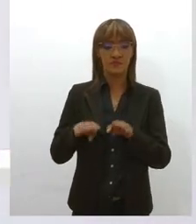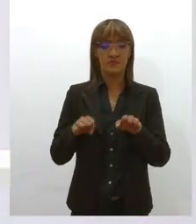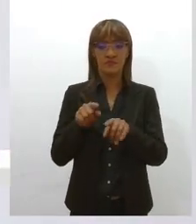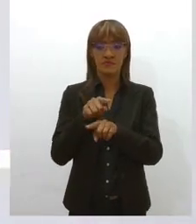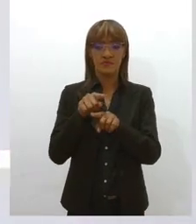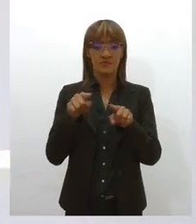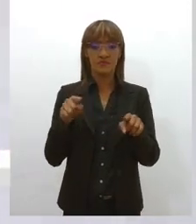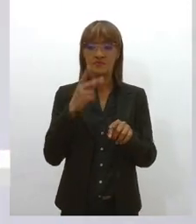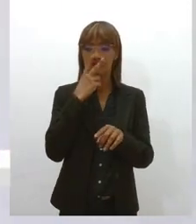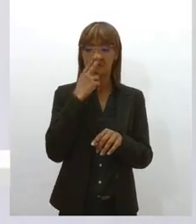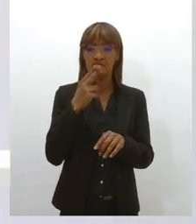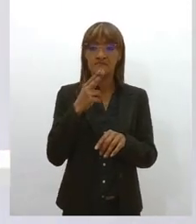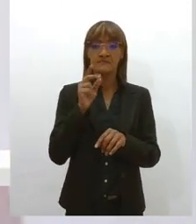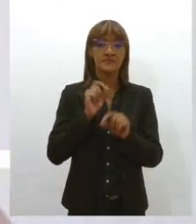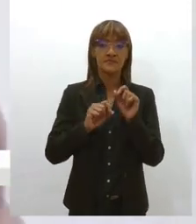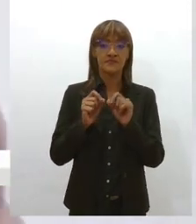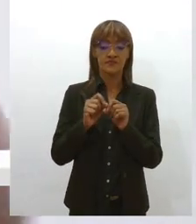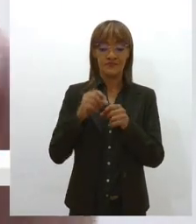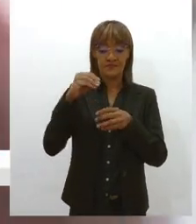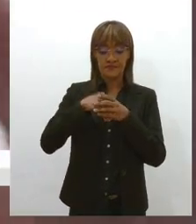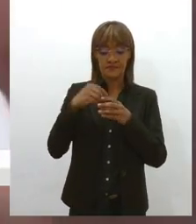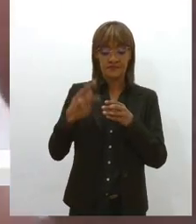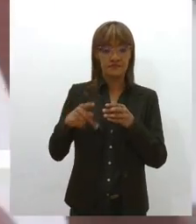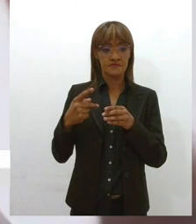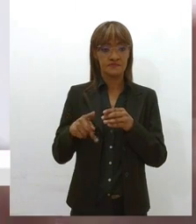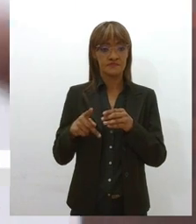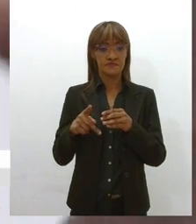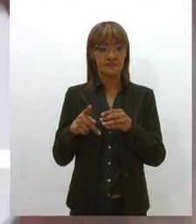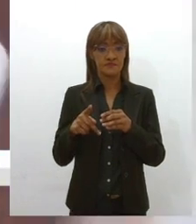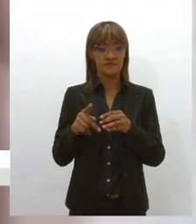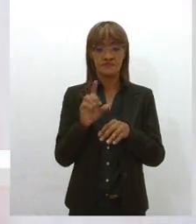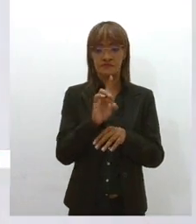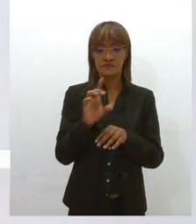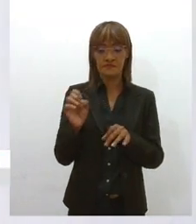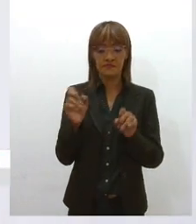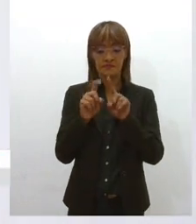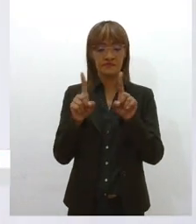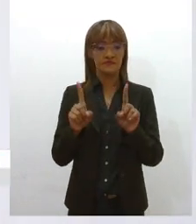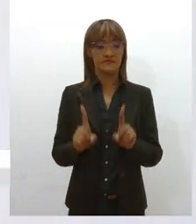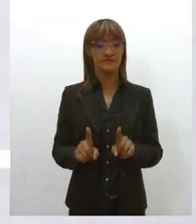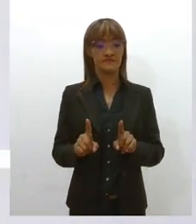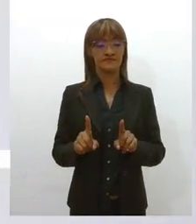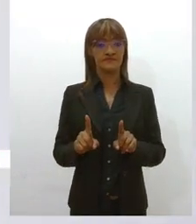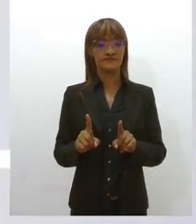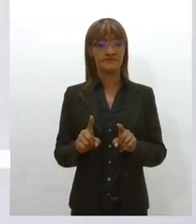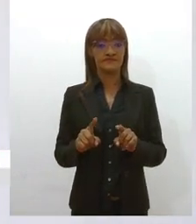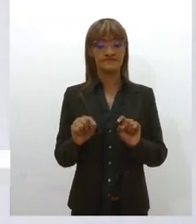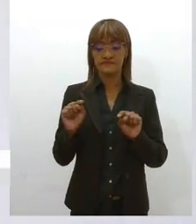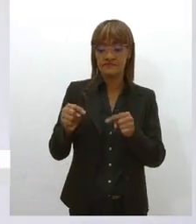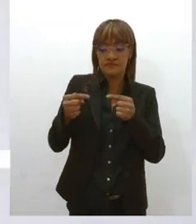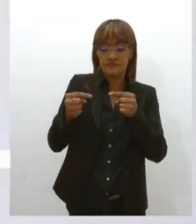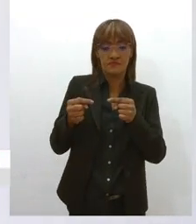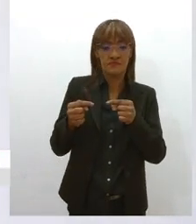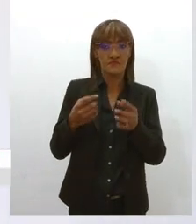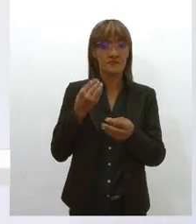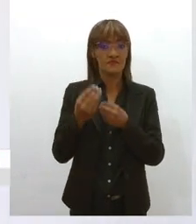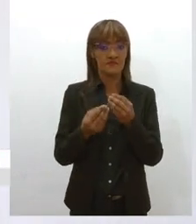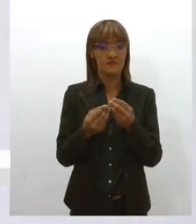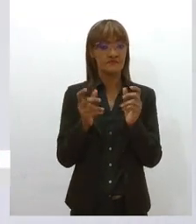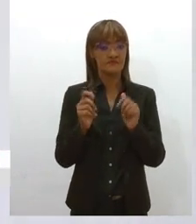competitividade interna entre os próprios trabalhadores, diferentemente daquilo que seria o ideal, que seria uma prática mais